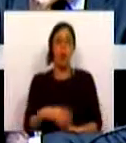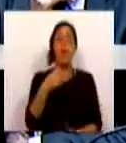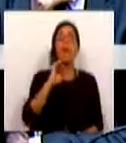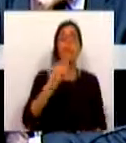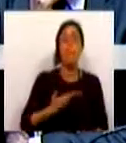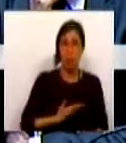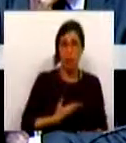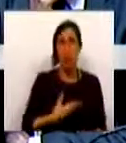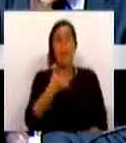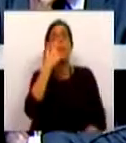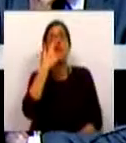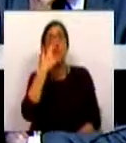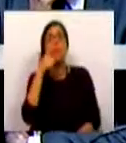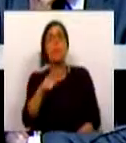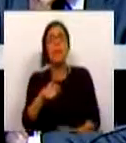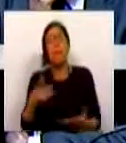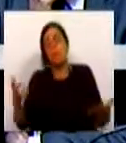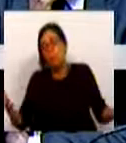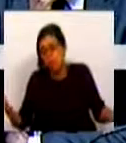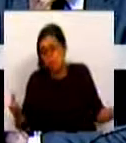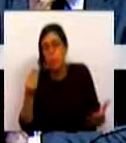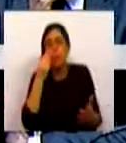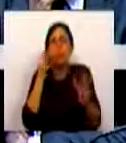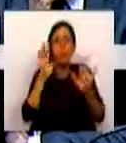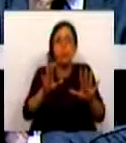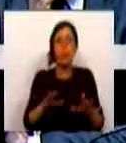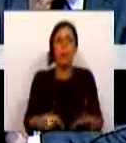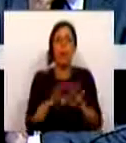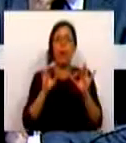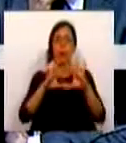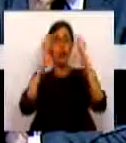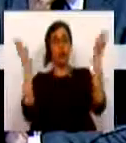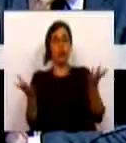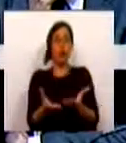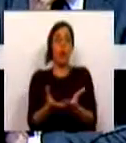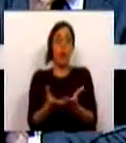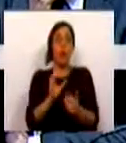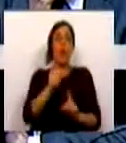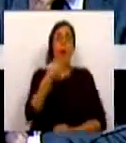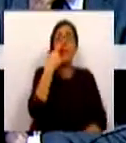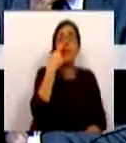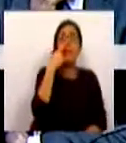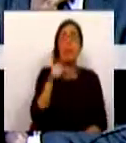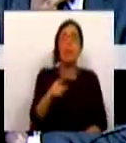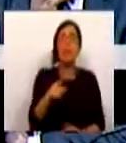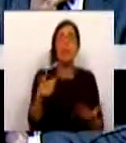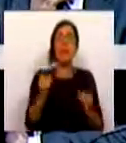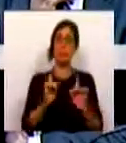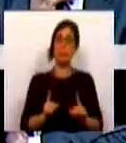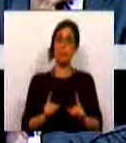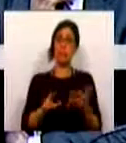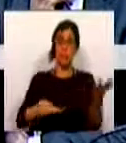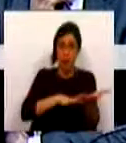PSD prefere, como a oposição em geral, prefere a este